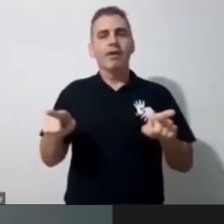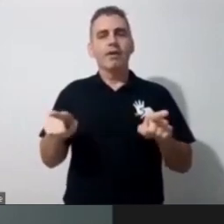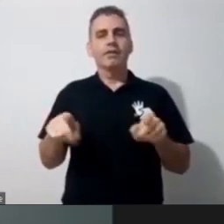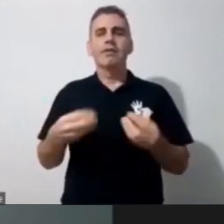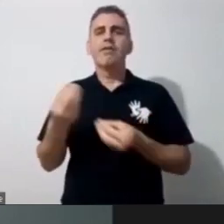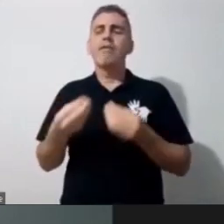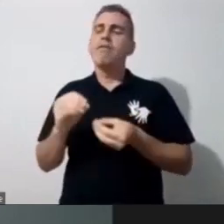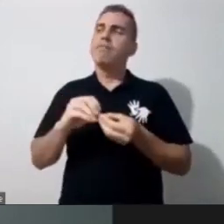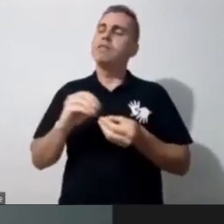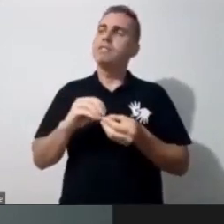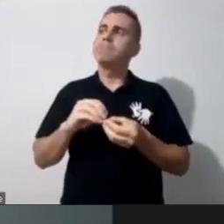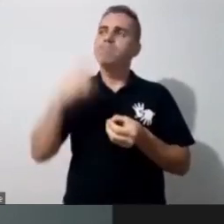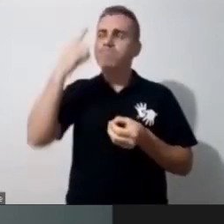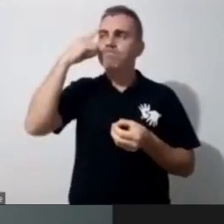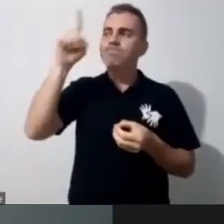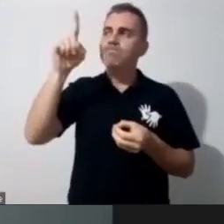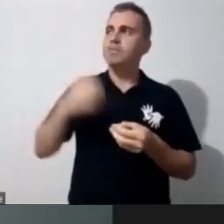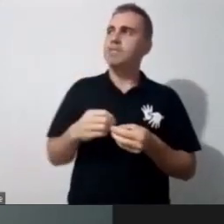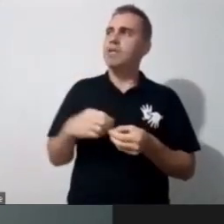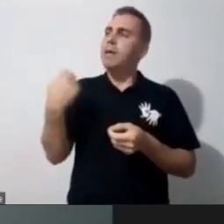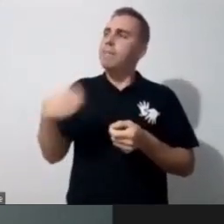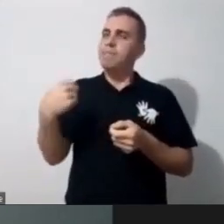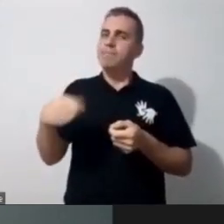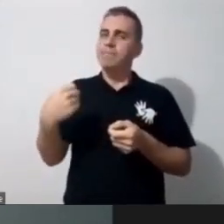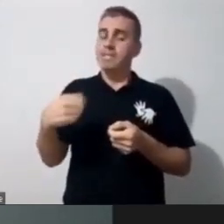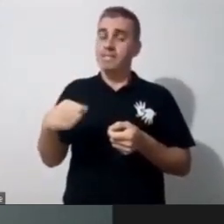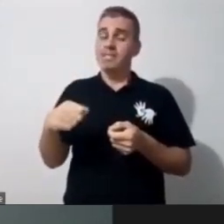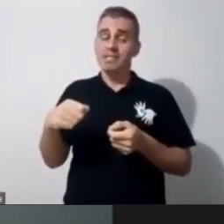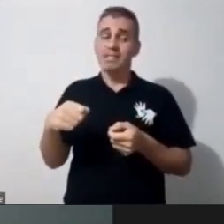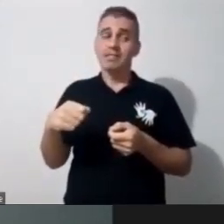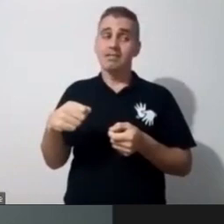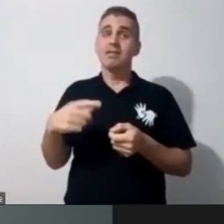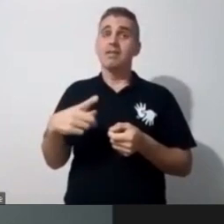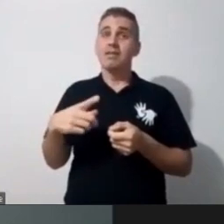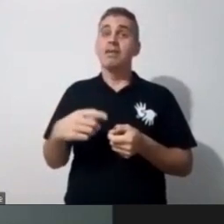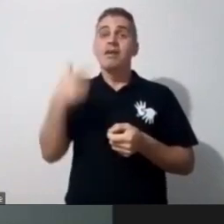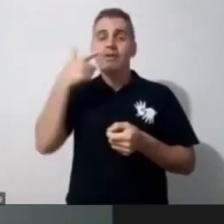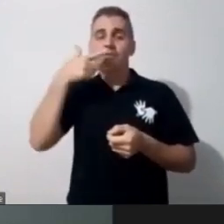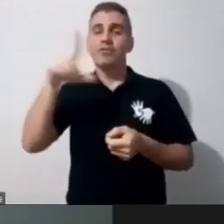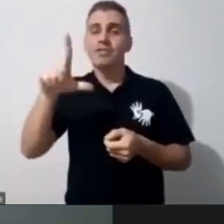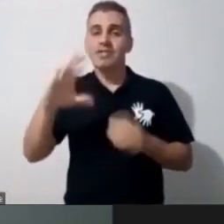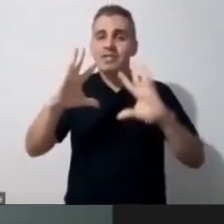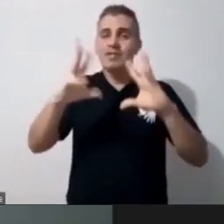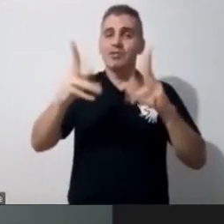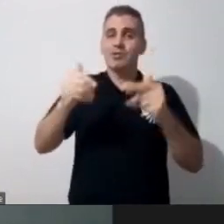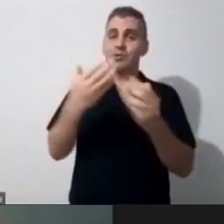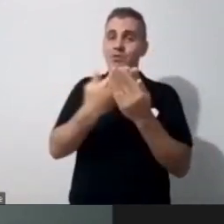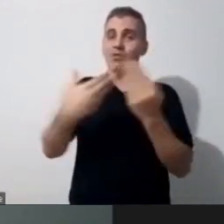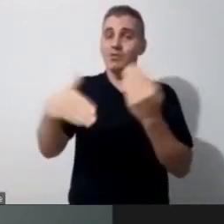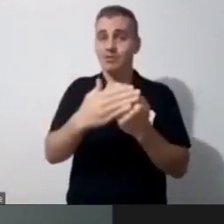pensei, preciso dar conta de tudo, de todos, porque a gente também tem uma rotina com a família.